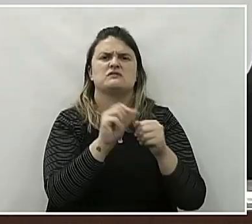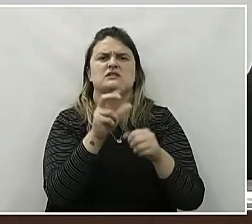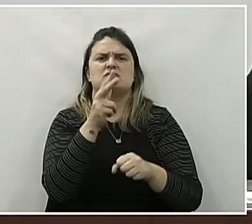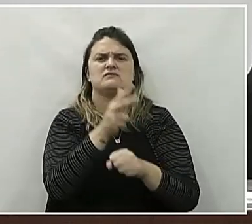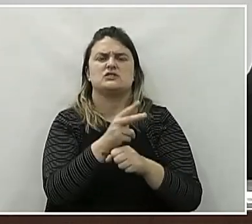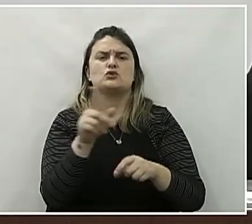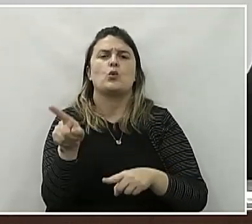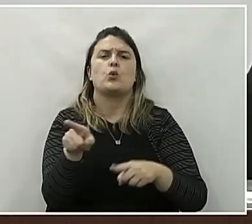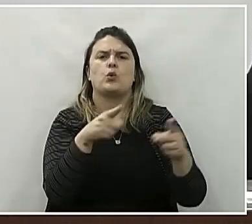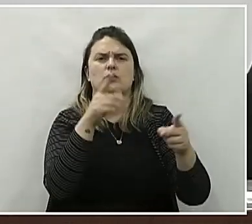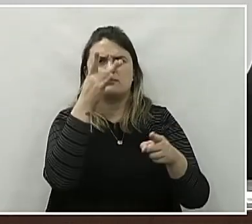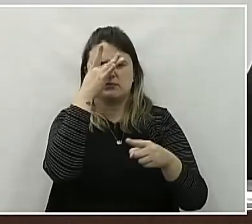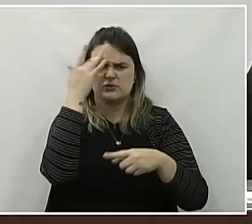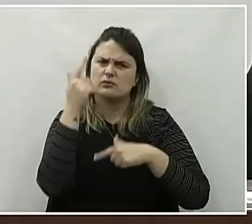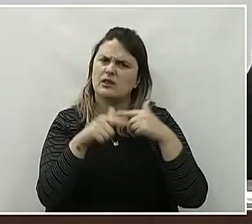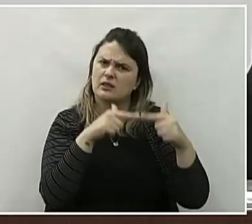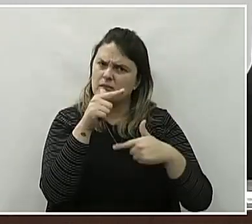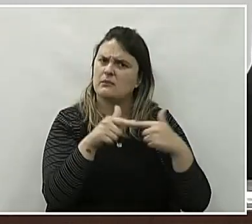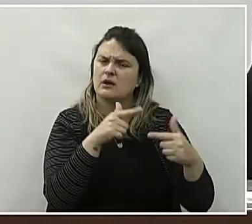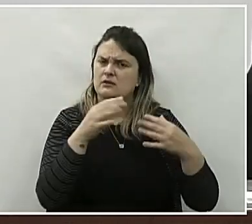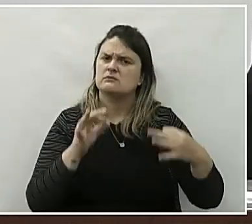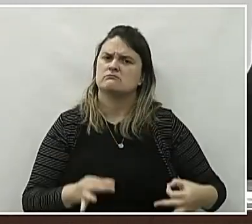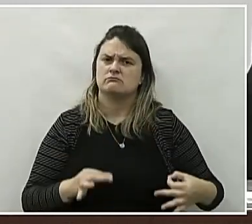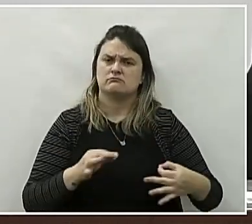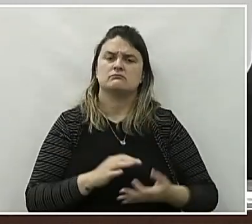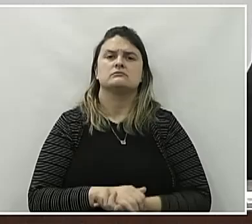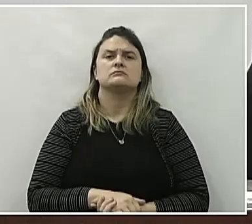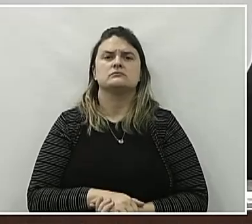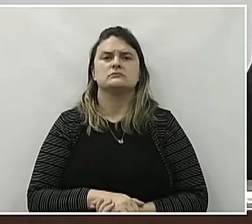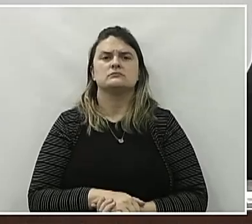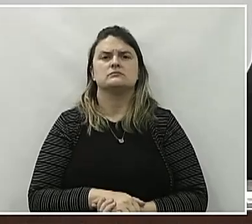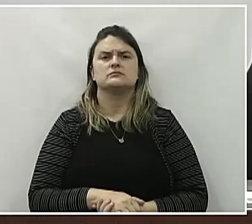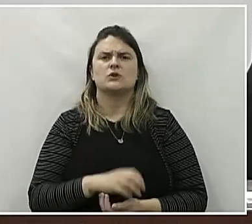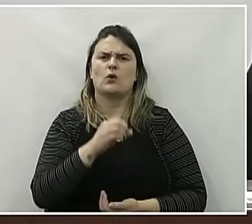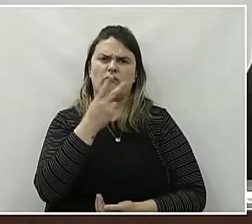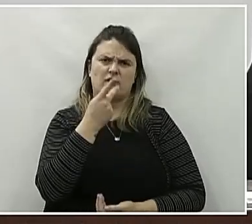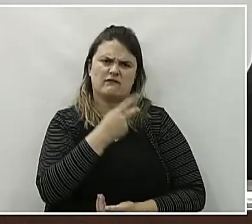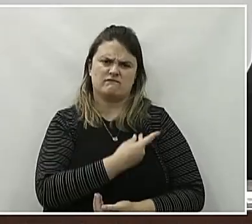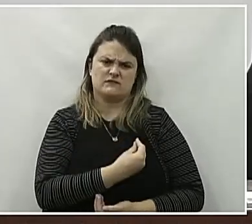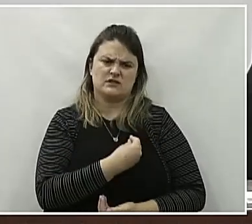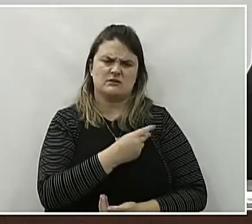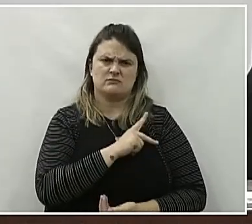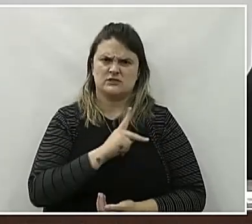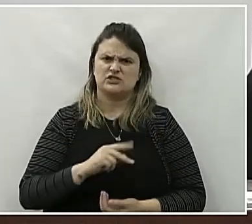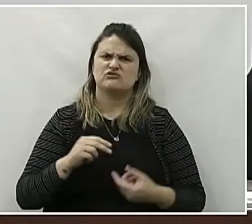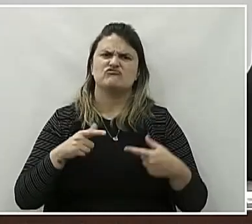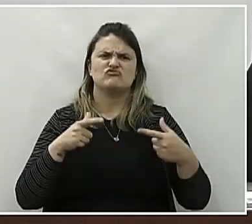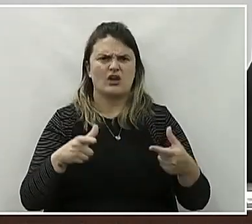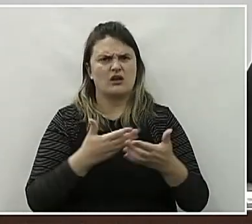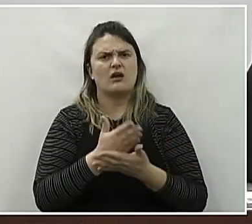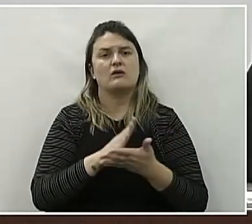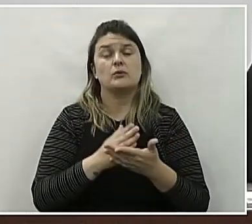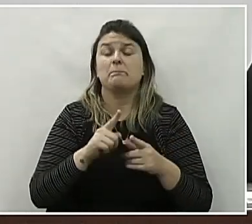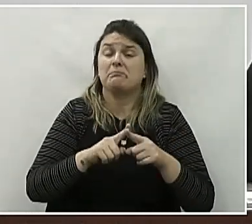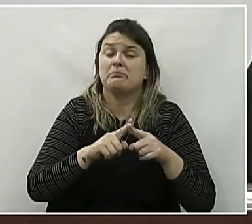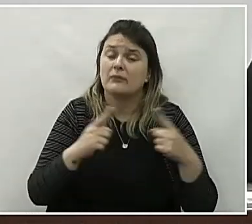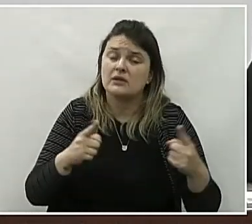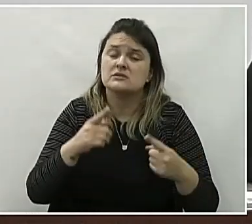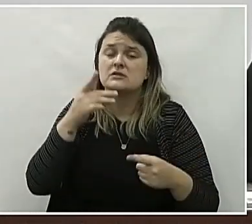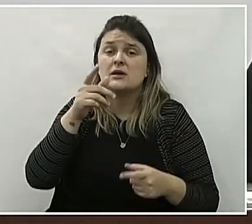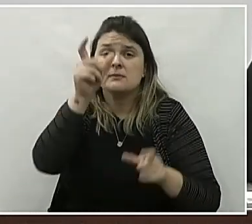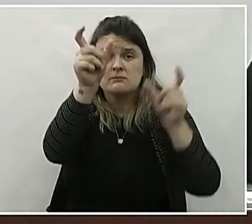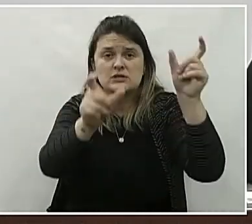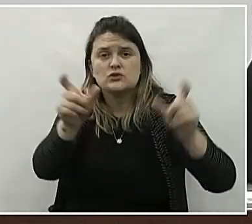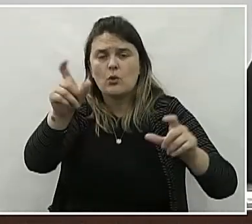as pessoas que estão no legislativo ou na vida pública, e isso é muito chato, mas ainda bem que as